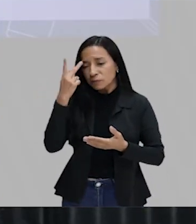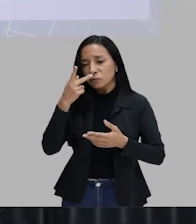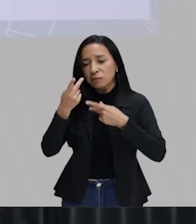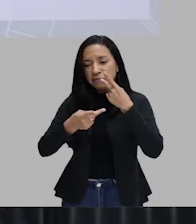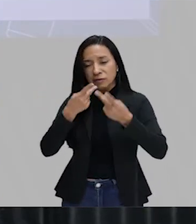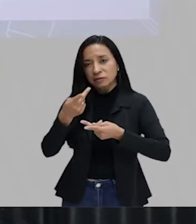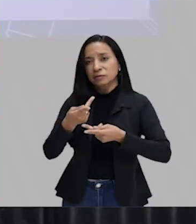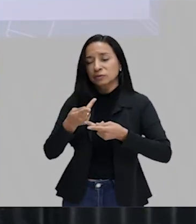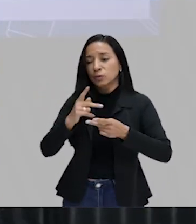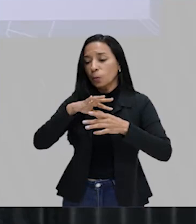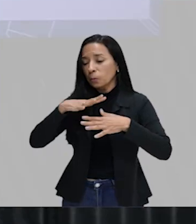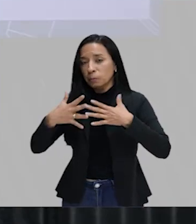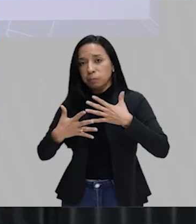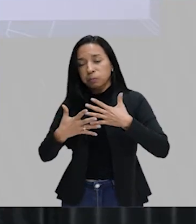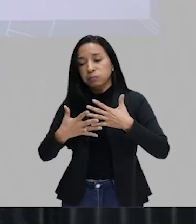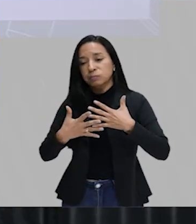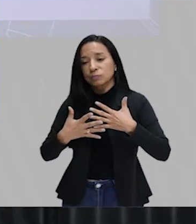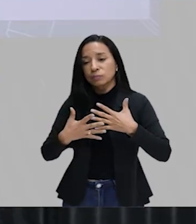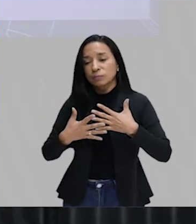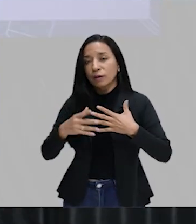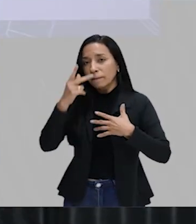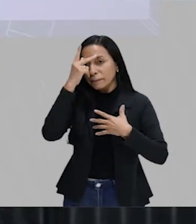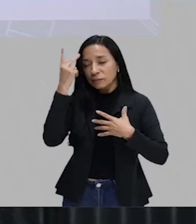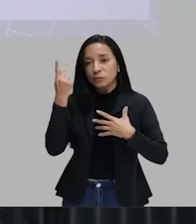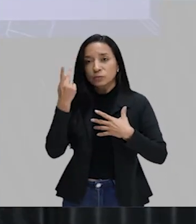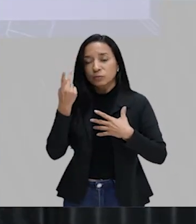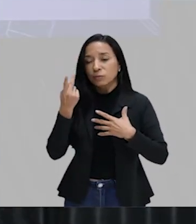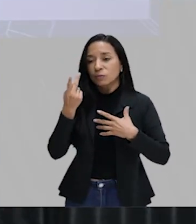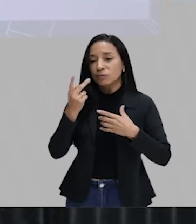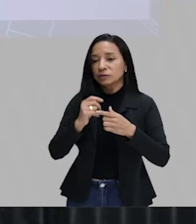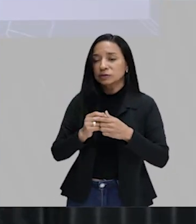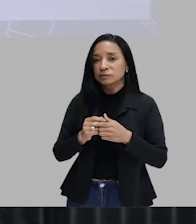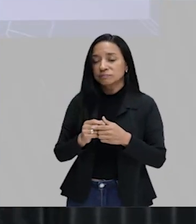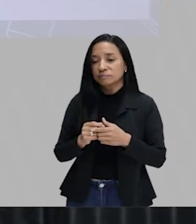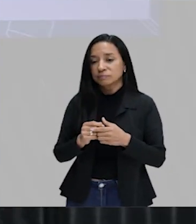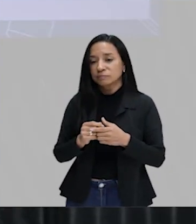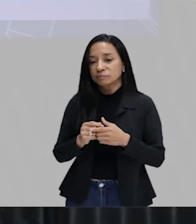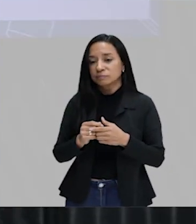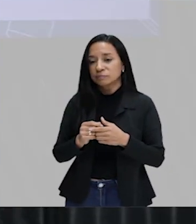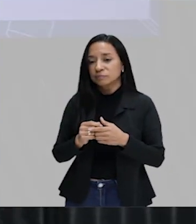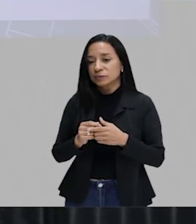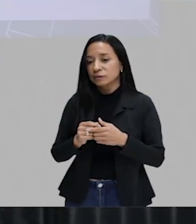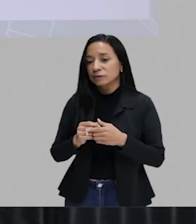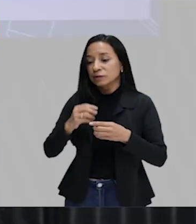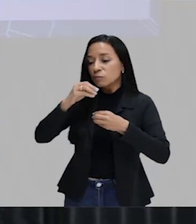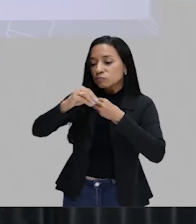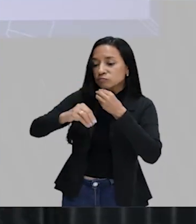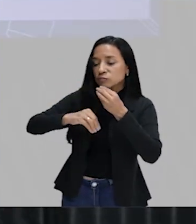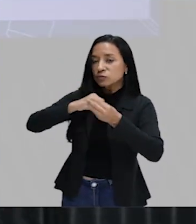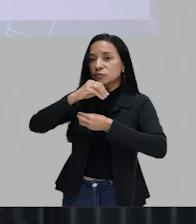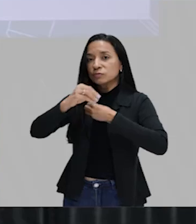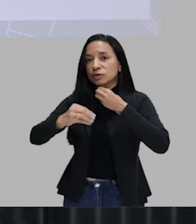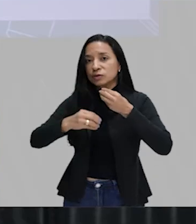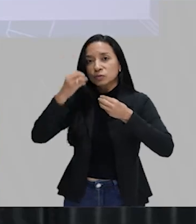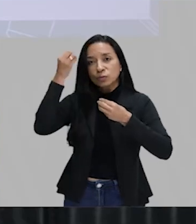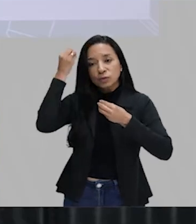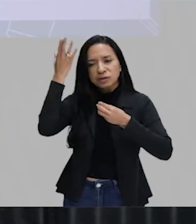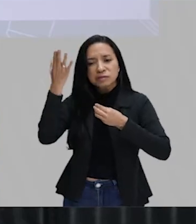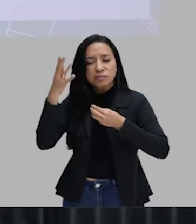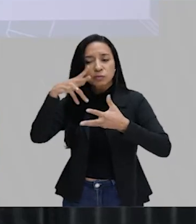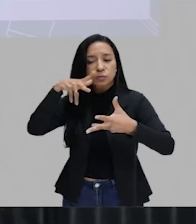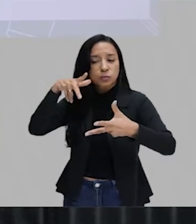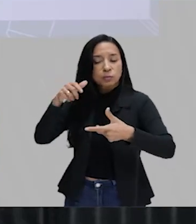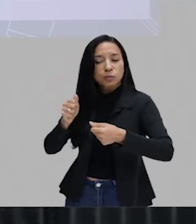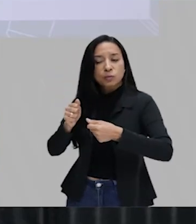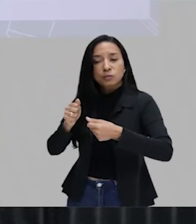Então, pessoas que não lidam ou não se deixam envolver com os conhecimentos, conhecimento de mundo,